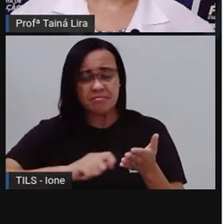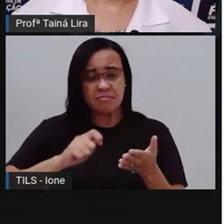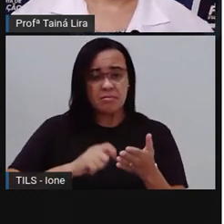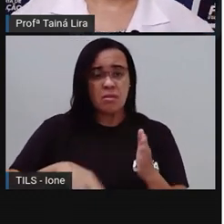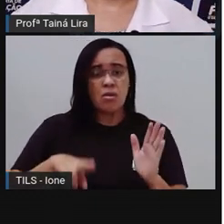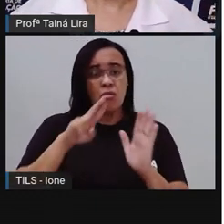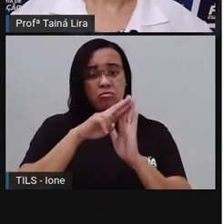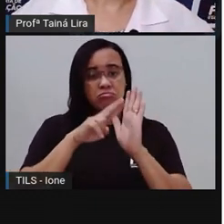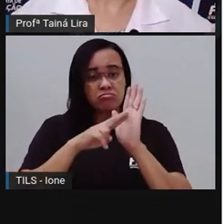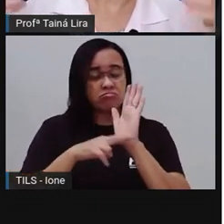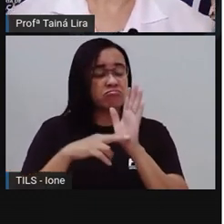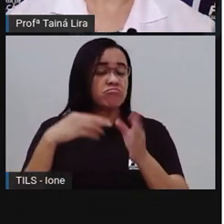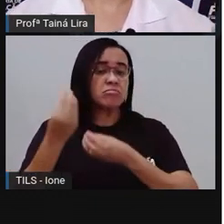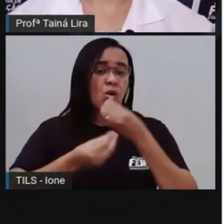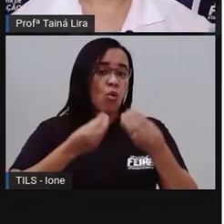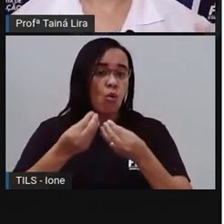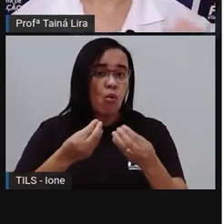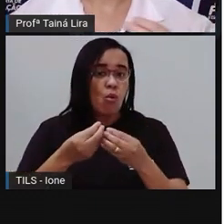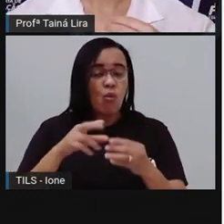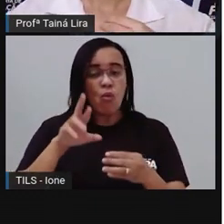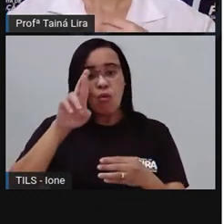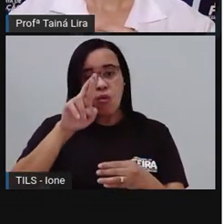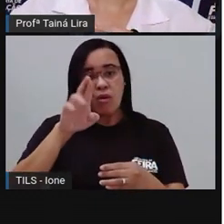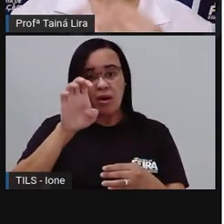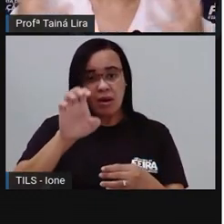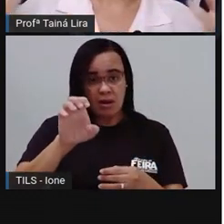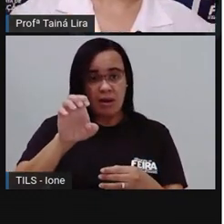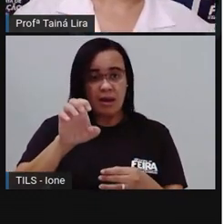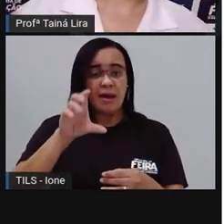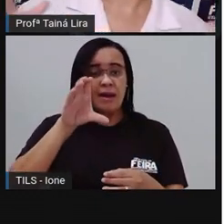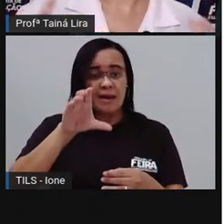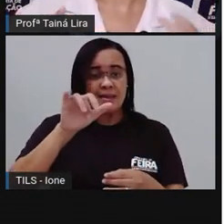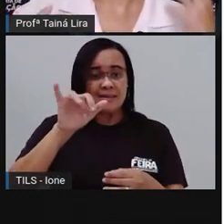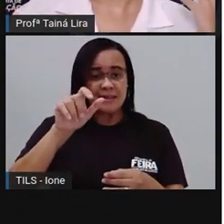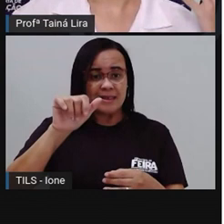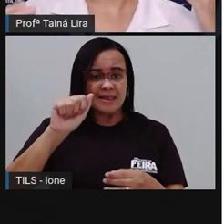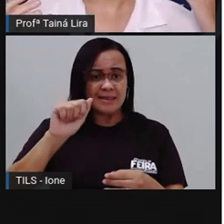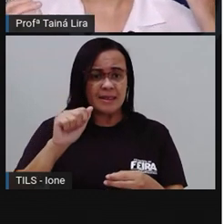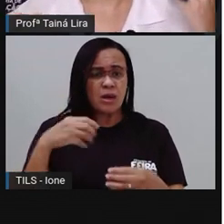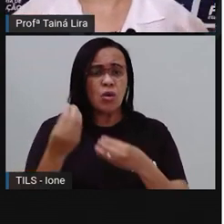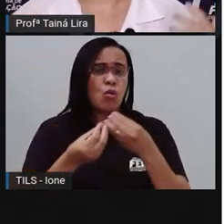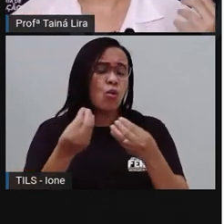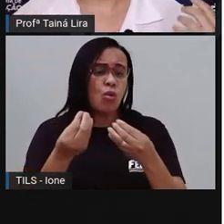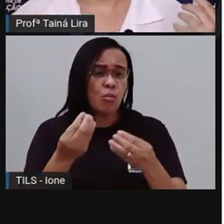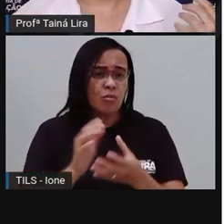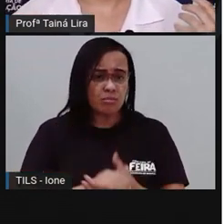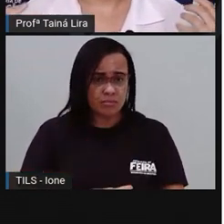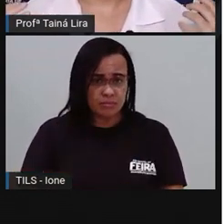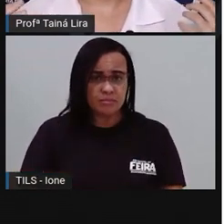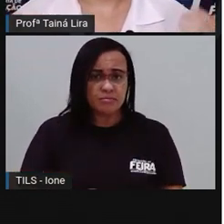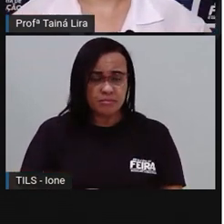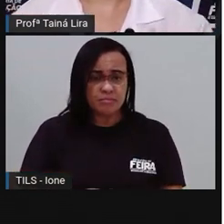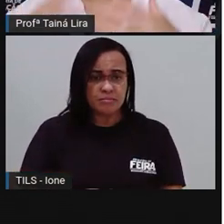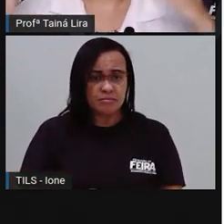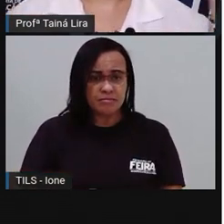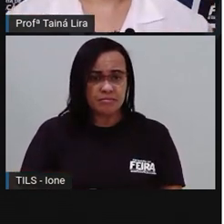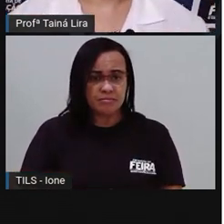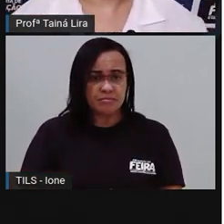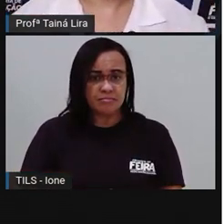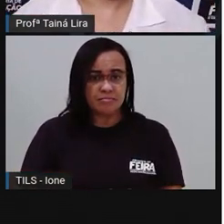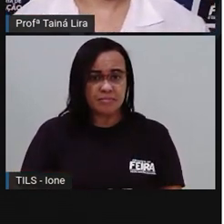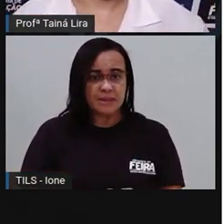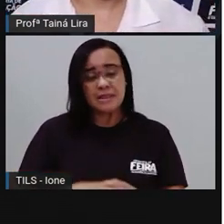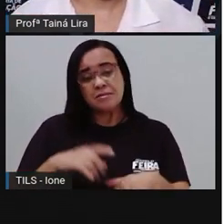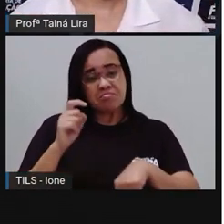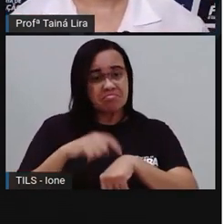receita, tá? Como é que eu escrevo? Qual é? Não só uma receita, quando a gente fala assim, que está na hora de escrever